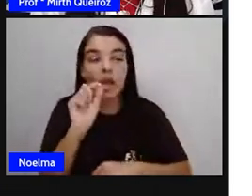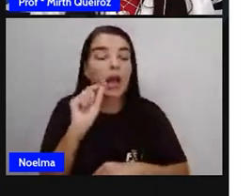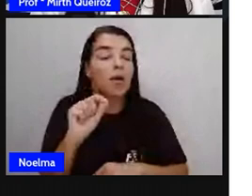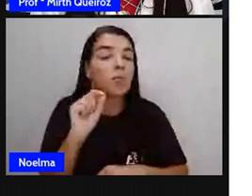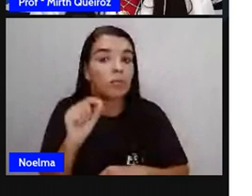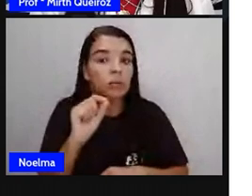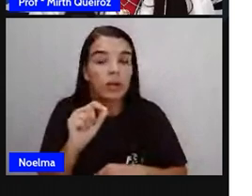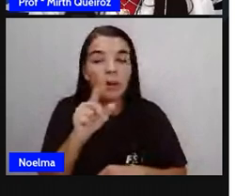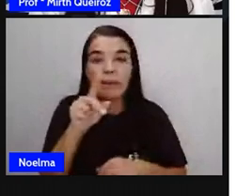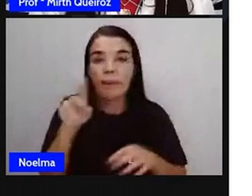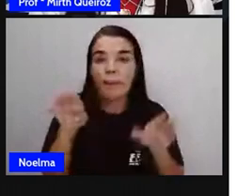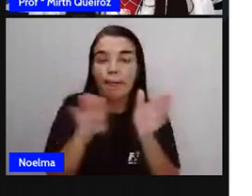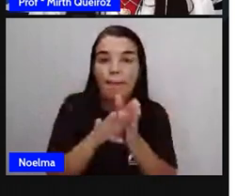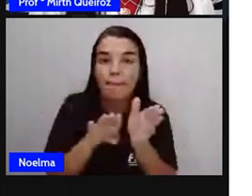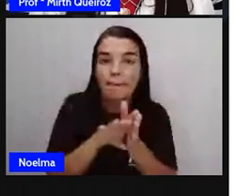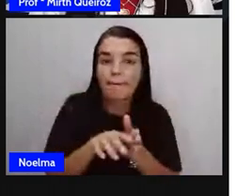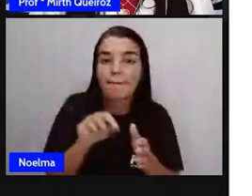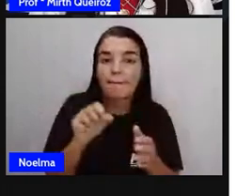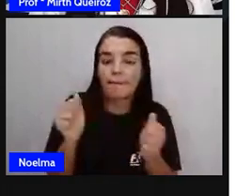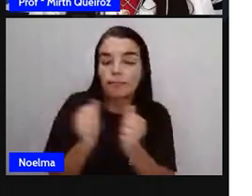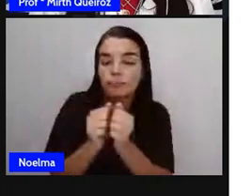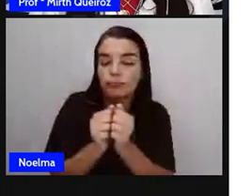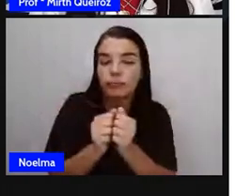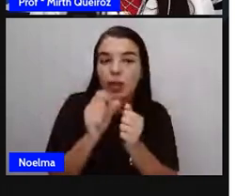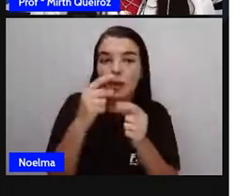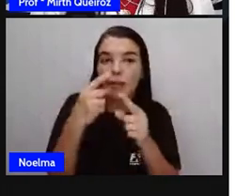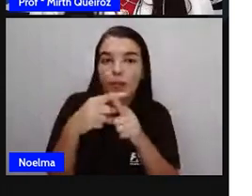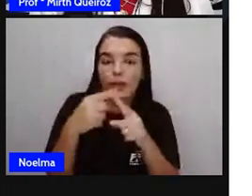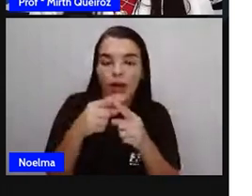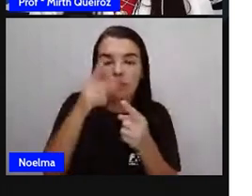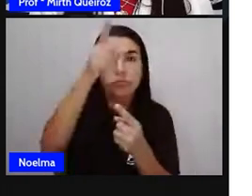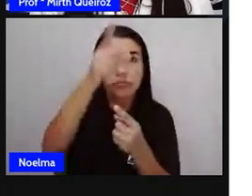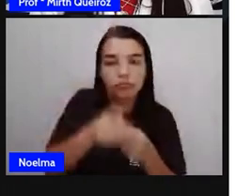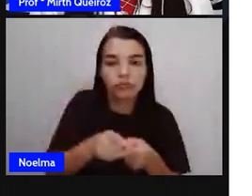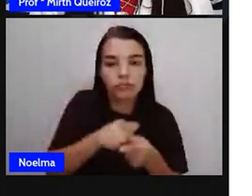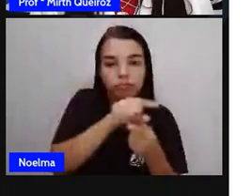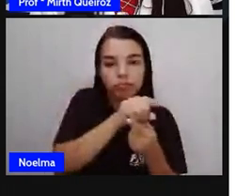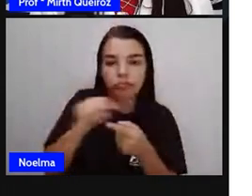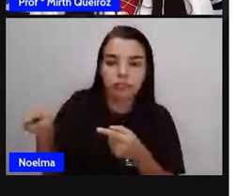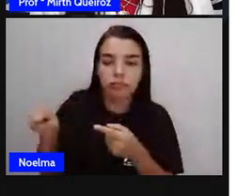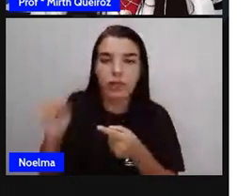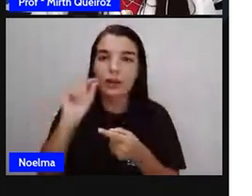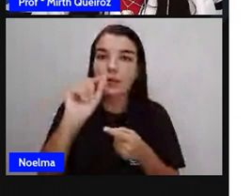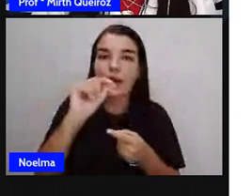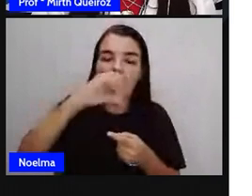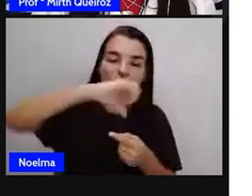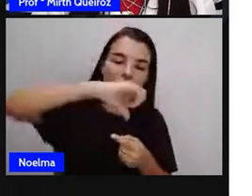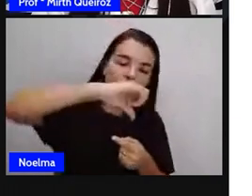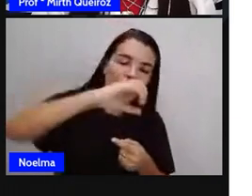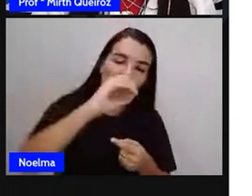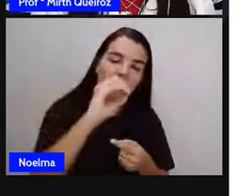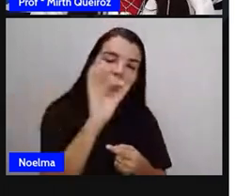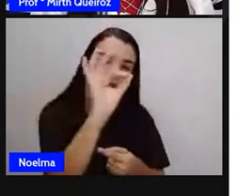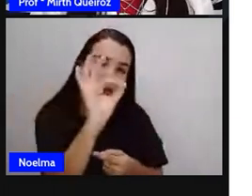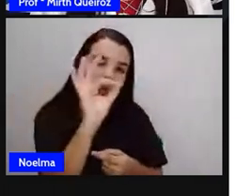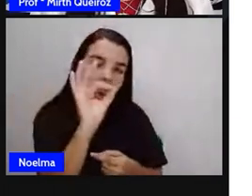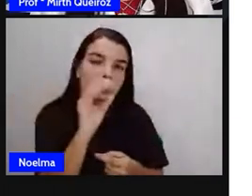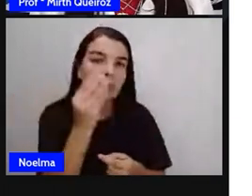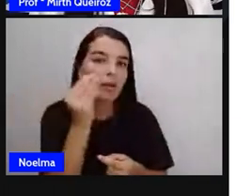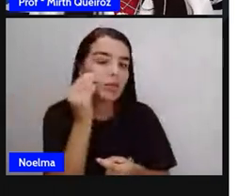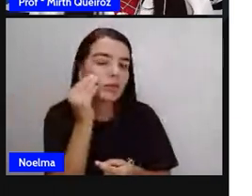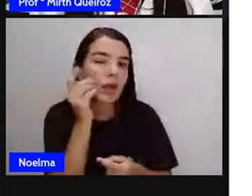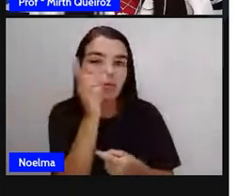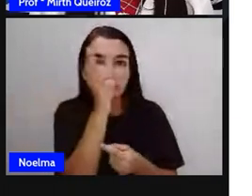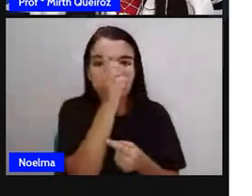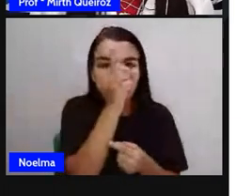cruzamento, ela forma um ângulo reto, que é um ângulo de 90 graus, que a prova é mostrada daqui a pouquinho para vocês,